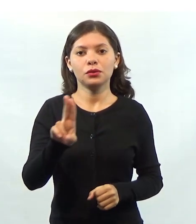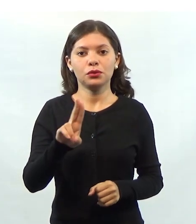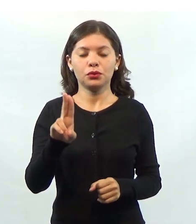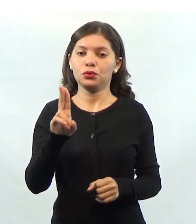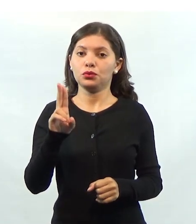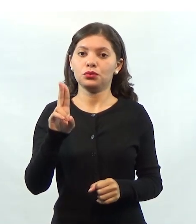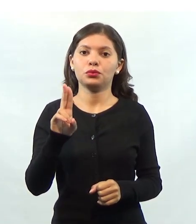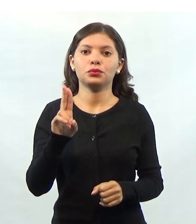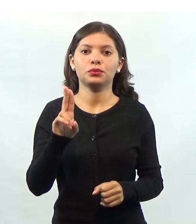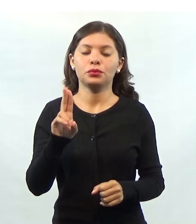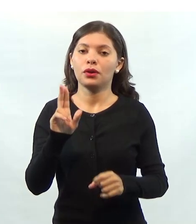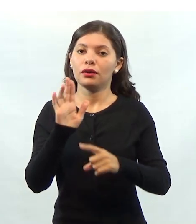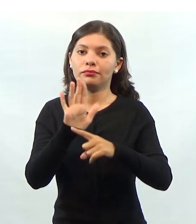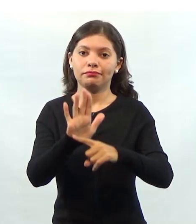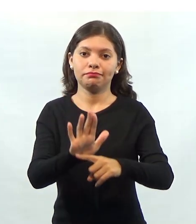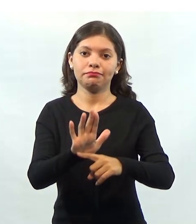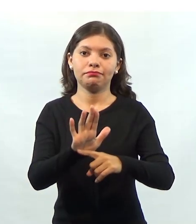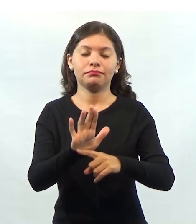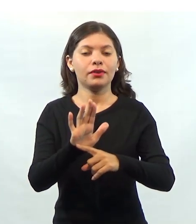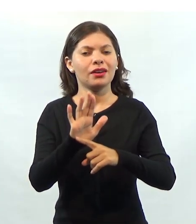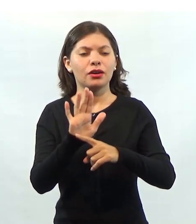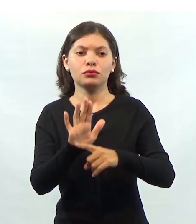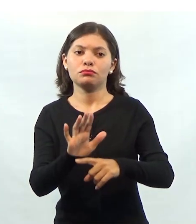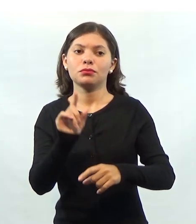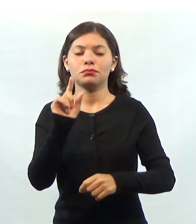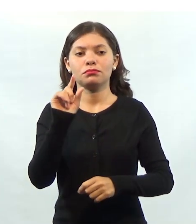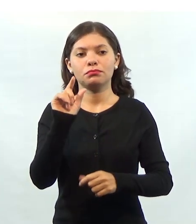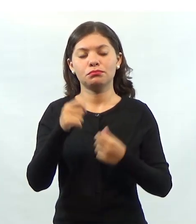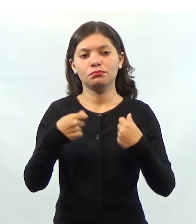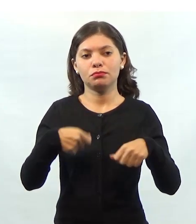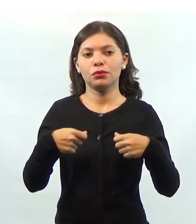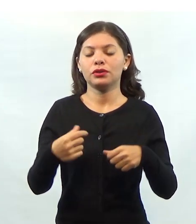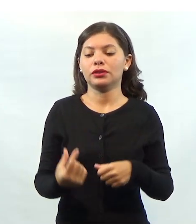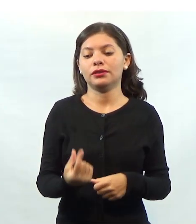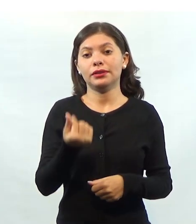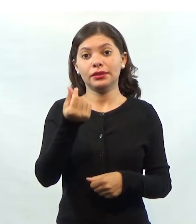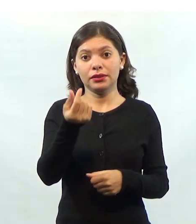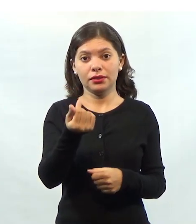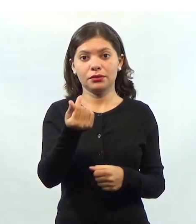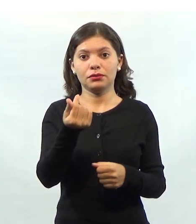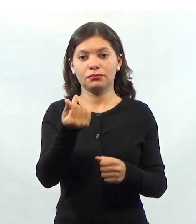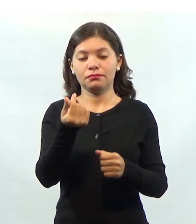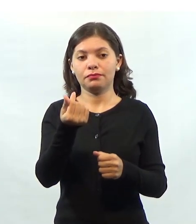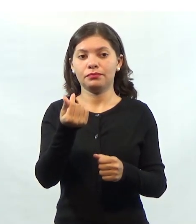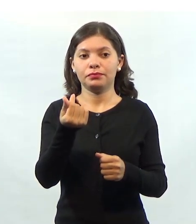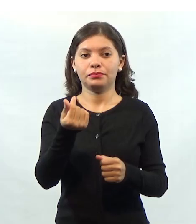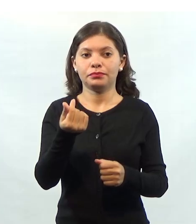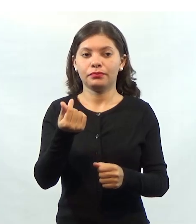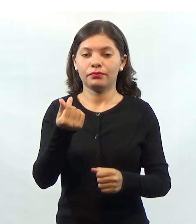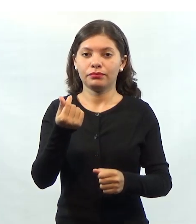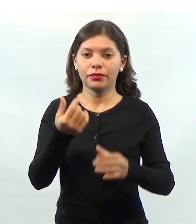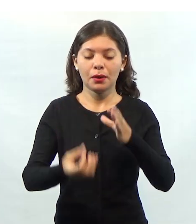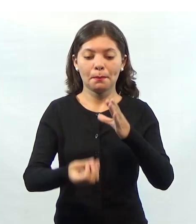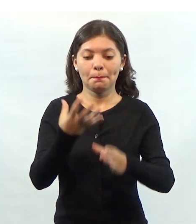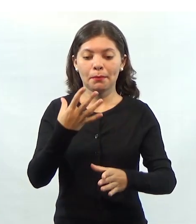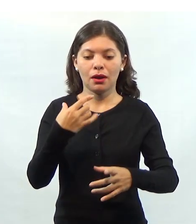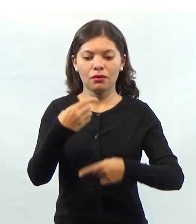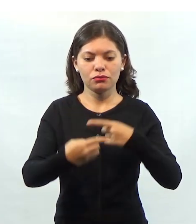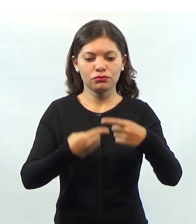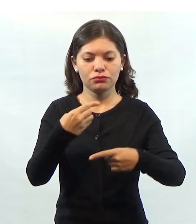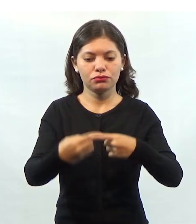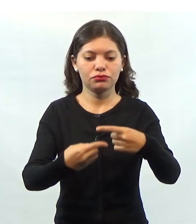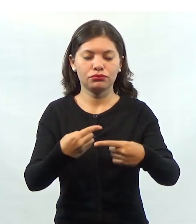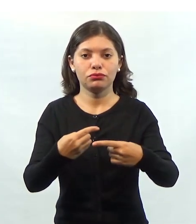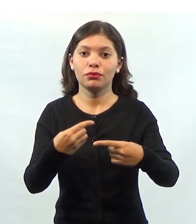recursos. Esses recursos podem ser dinheiro, podem ser matéria-prima, o trabalho